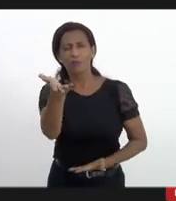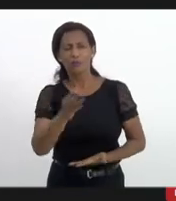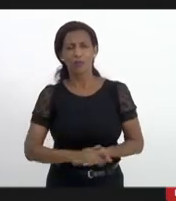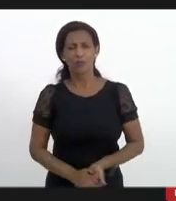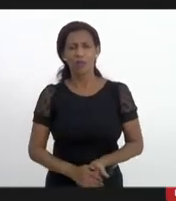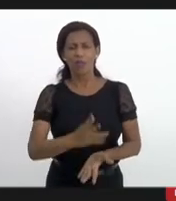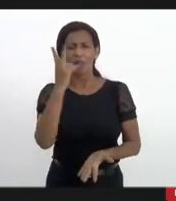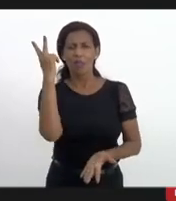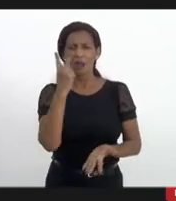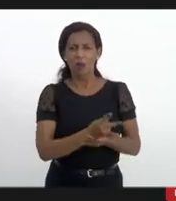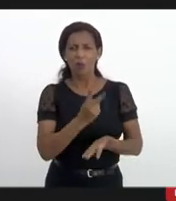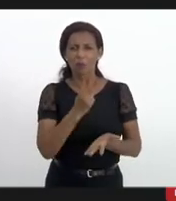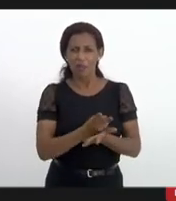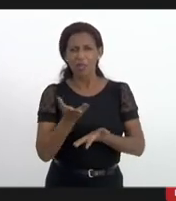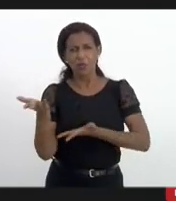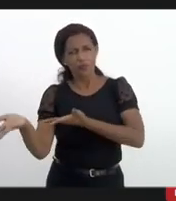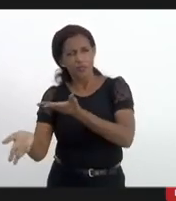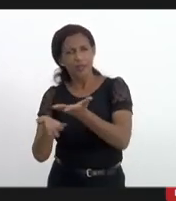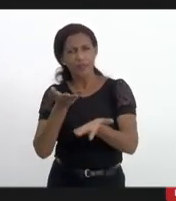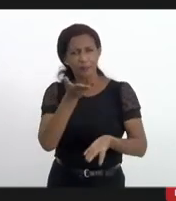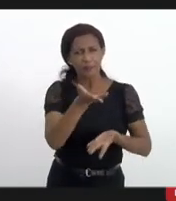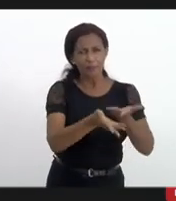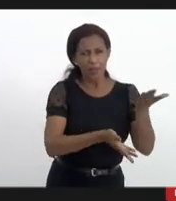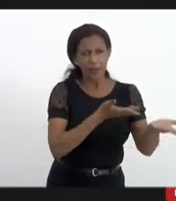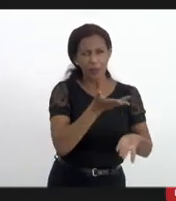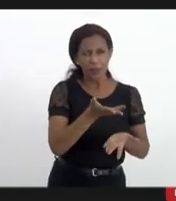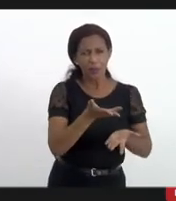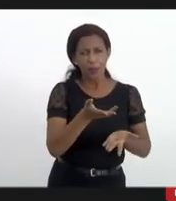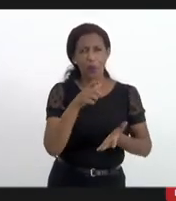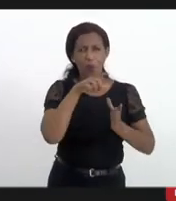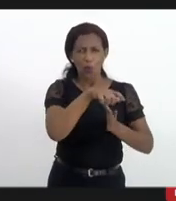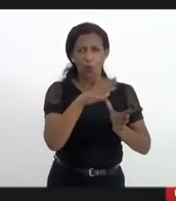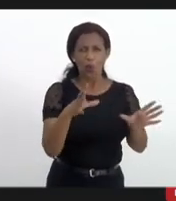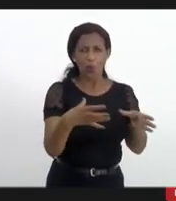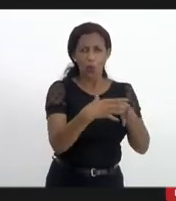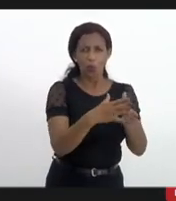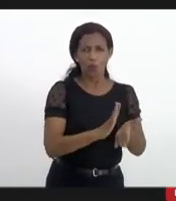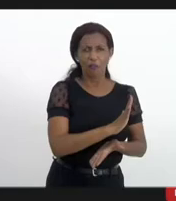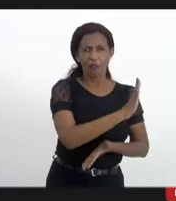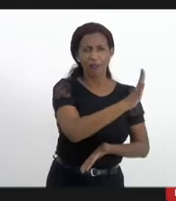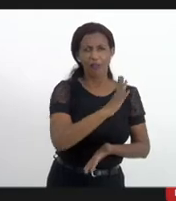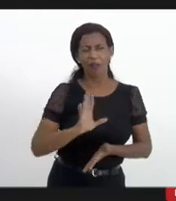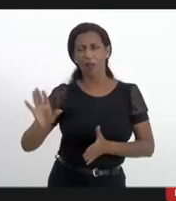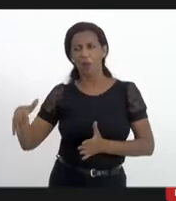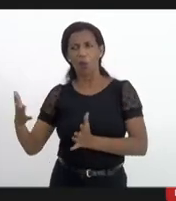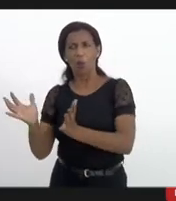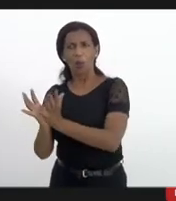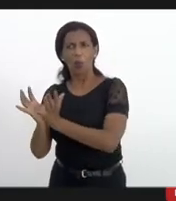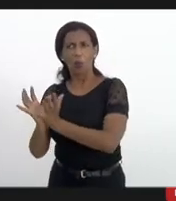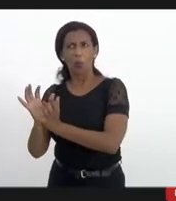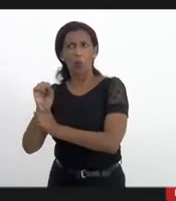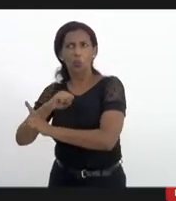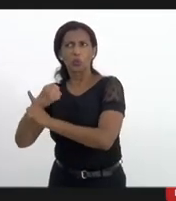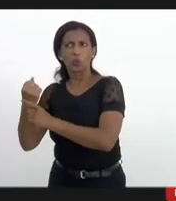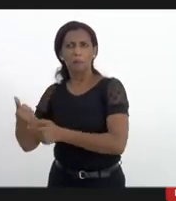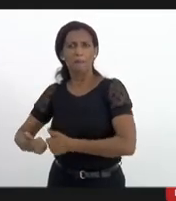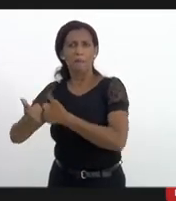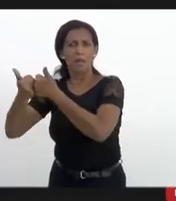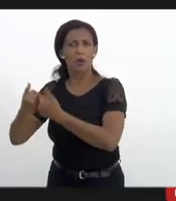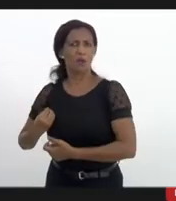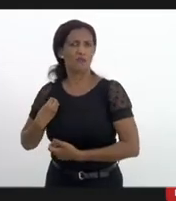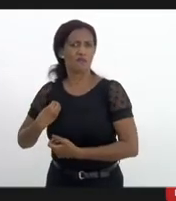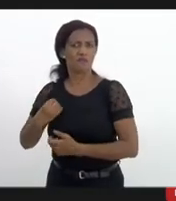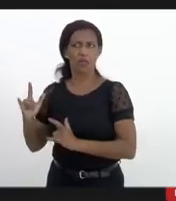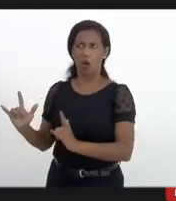o mesmo tratamento em relação a uma incursão dentro de uma de um